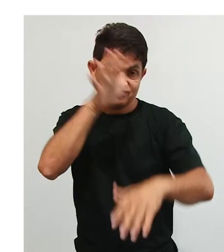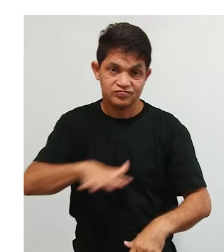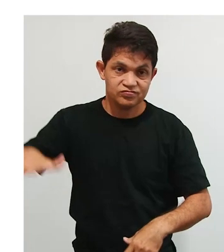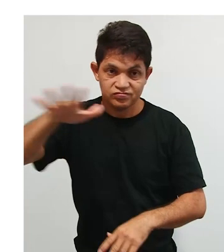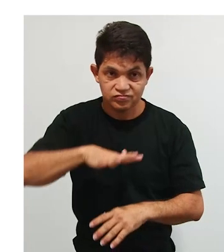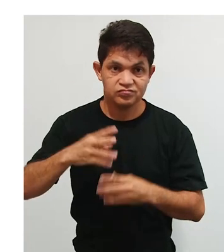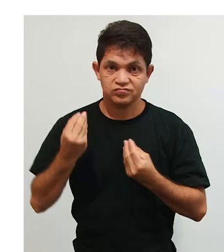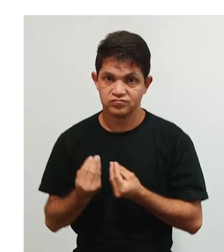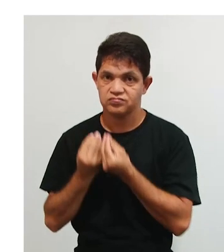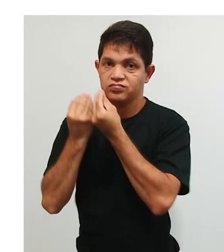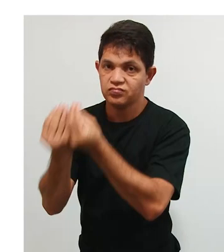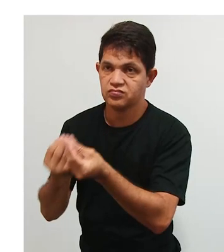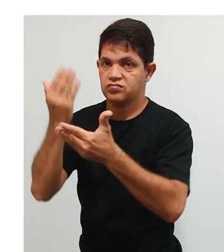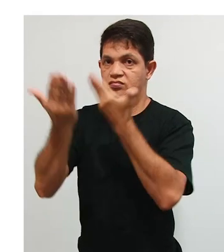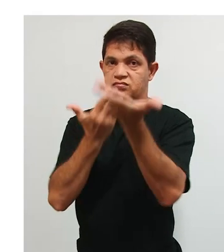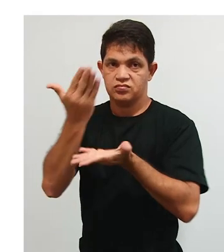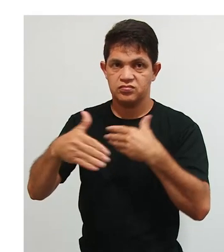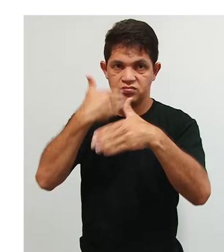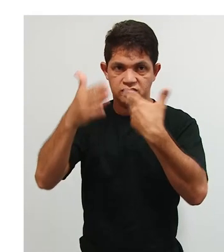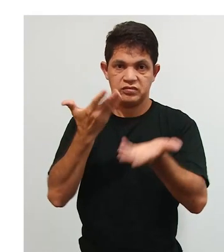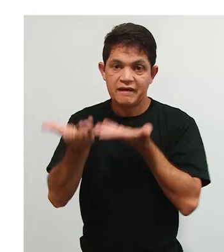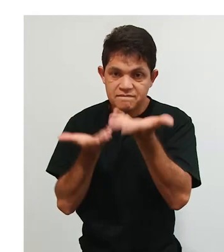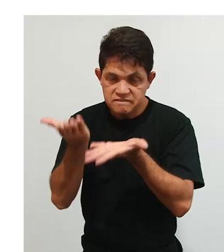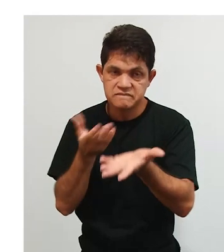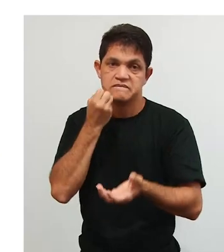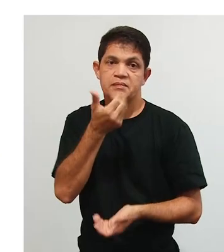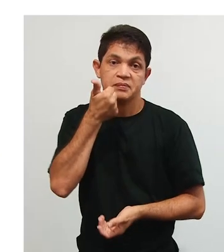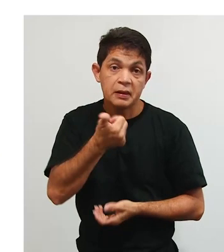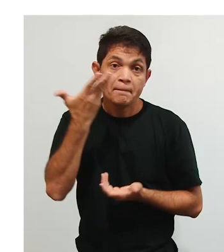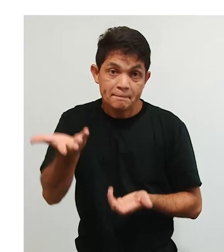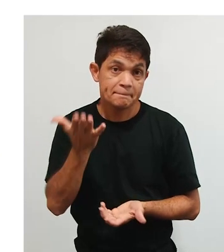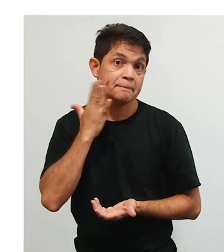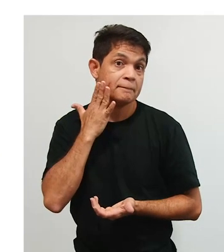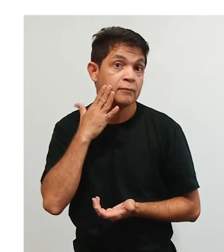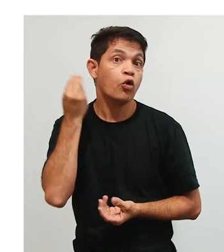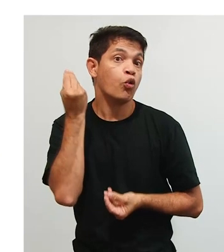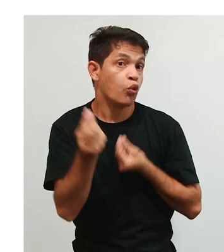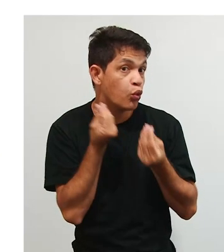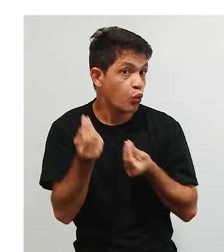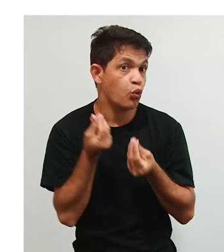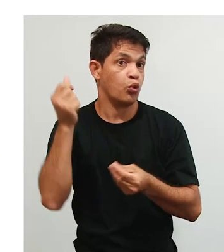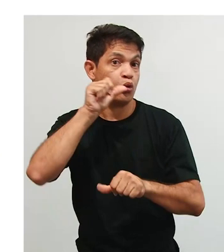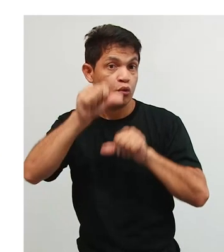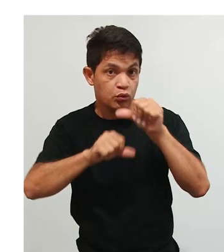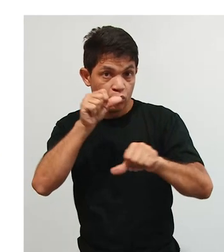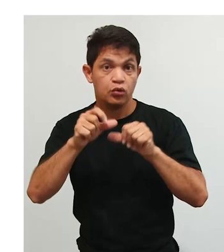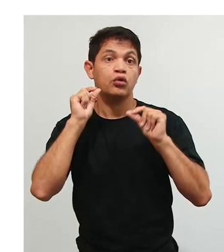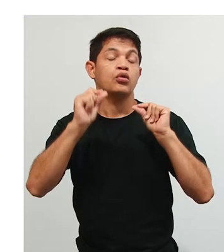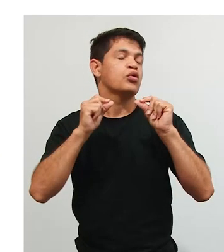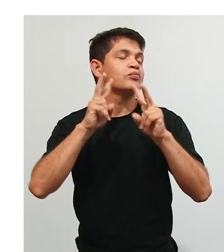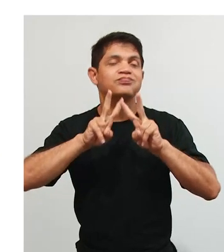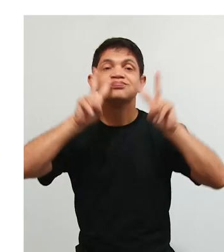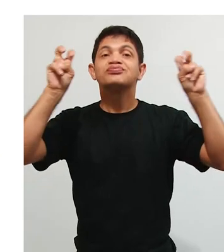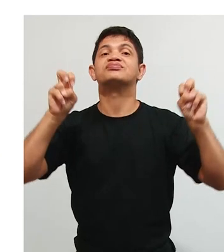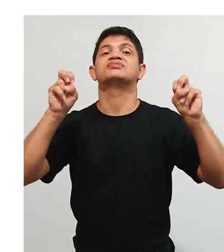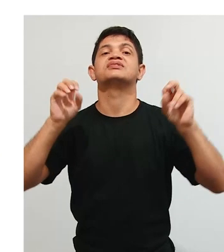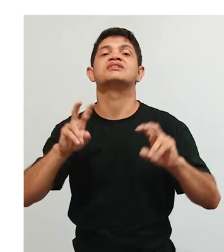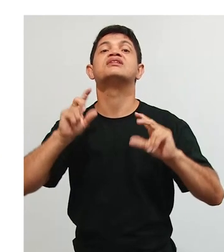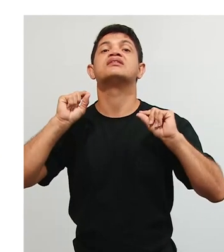todas as possibilidades de desenvolvimento. Quando um comportamento for associado a um determinado estímulo,